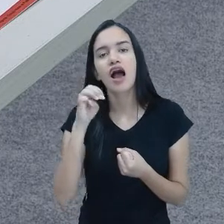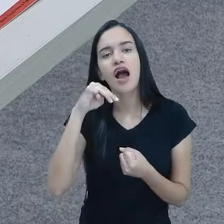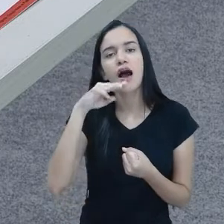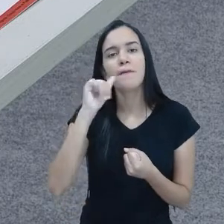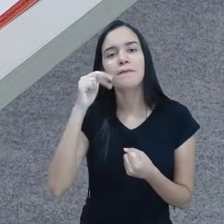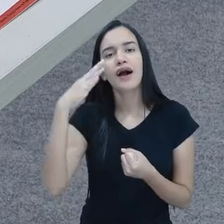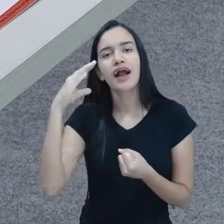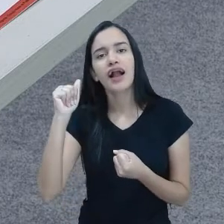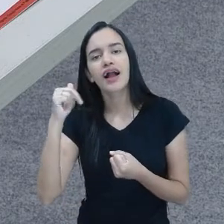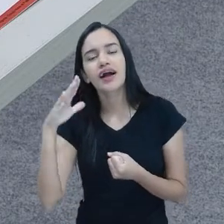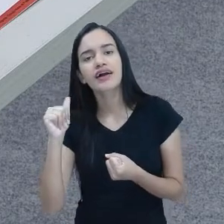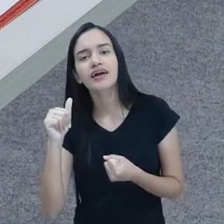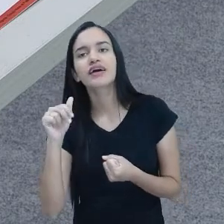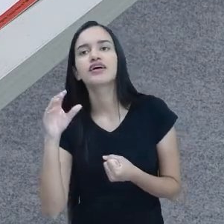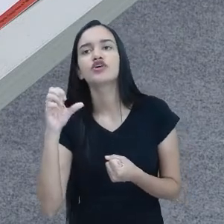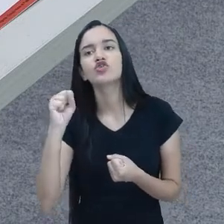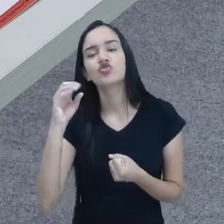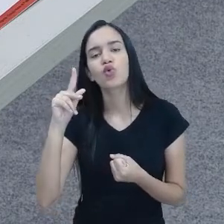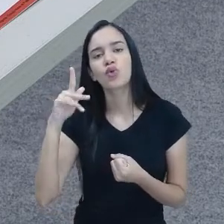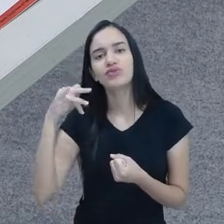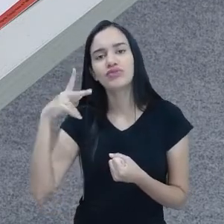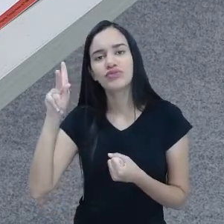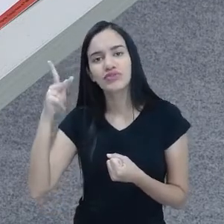Macaca. Sofia.